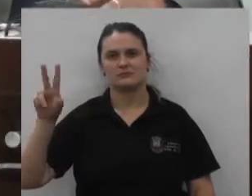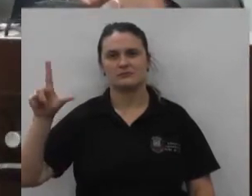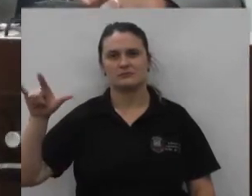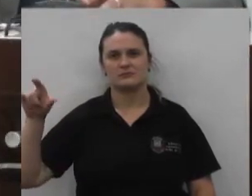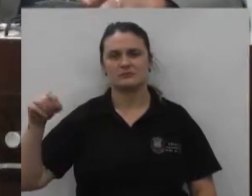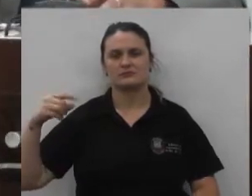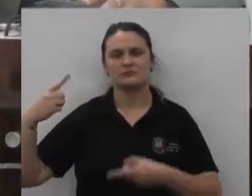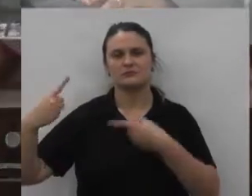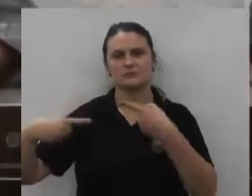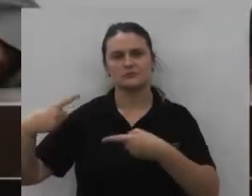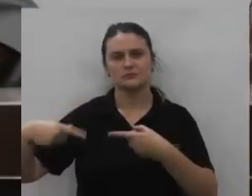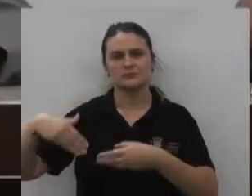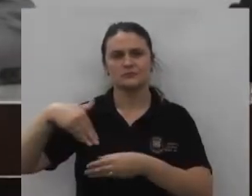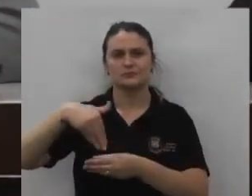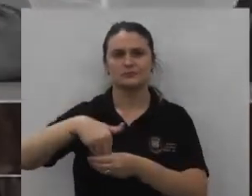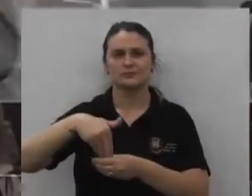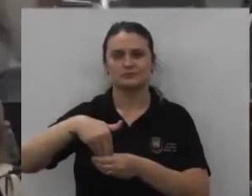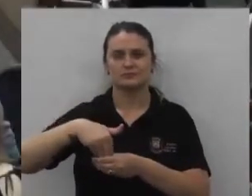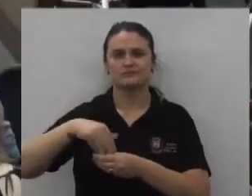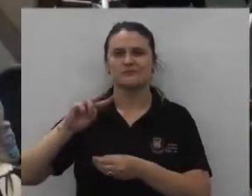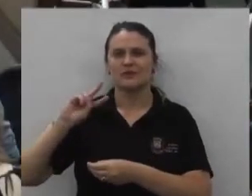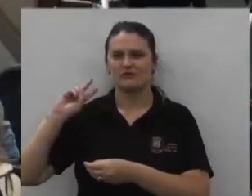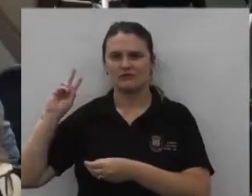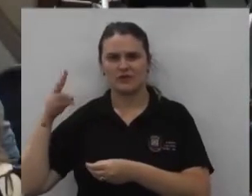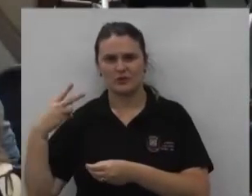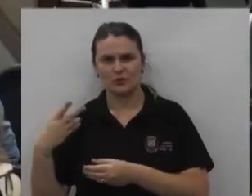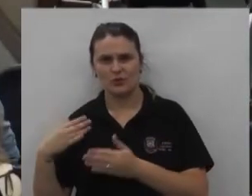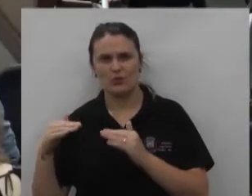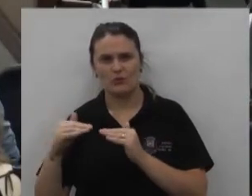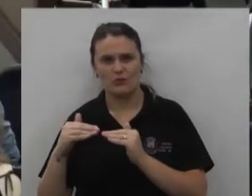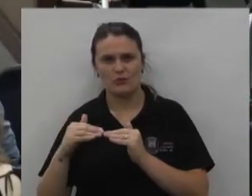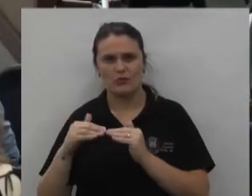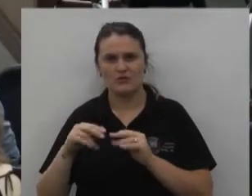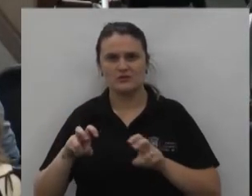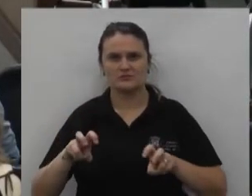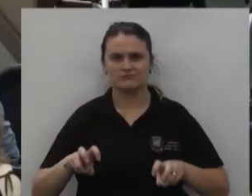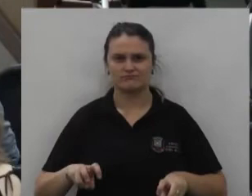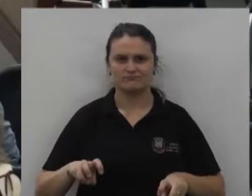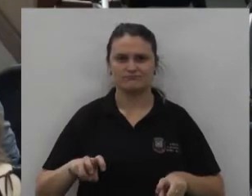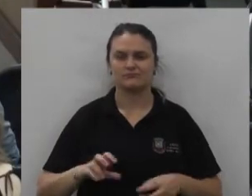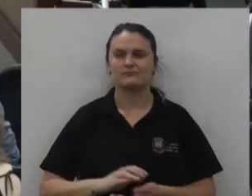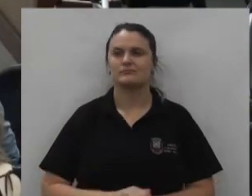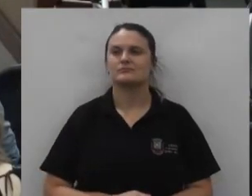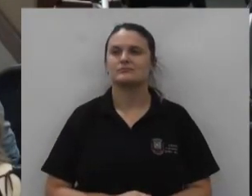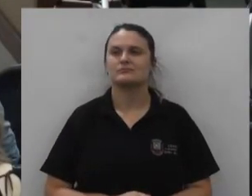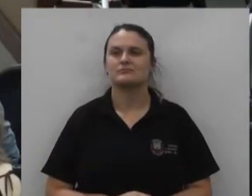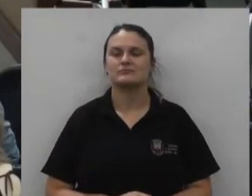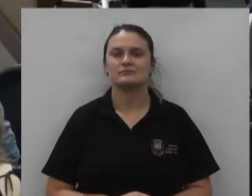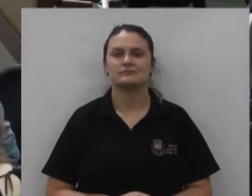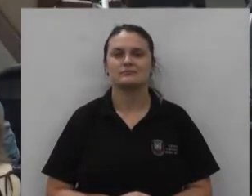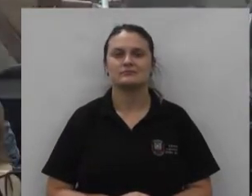discussão em votação senhores vereadores que aprovam permaneçam como estão